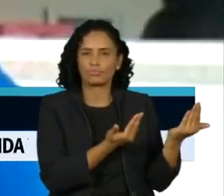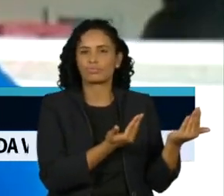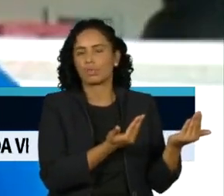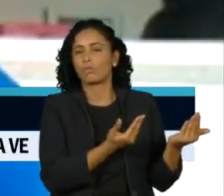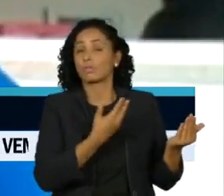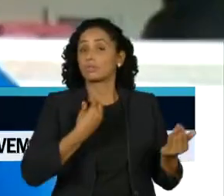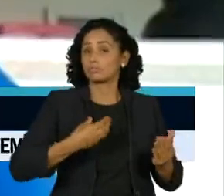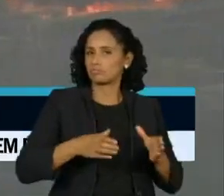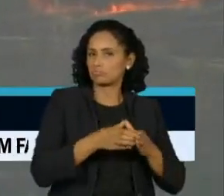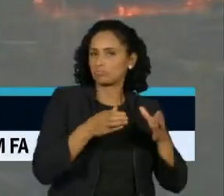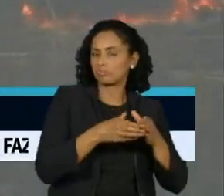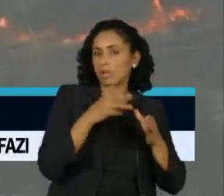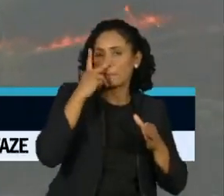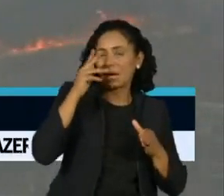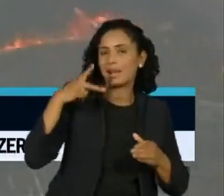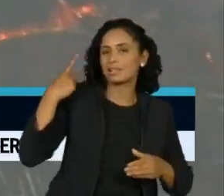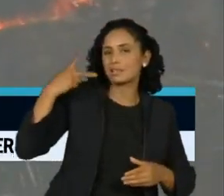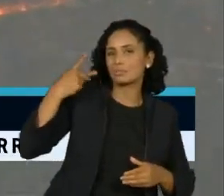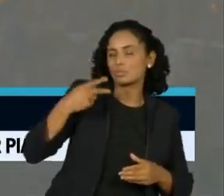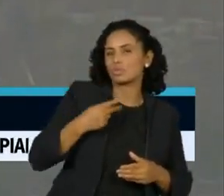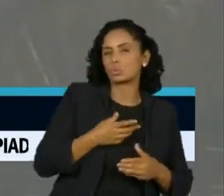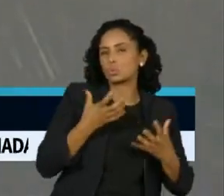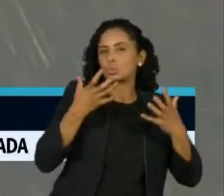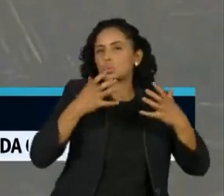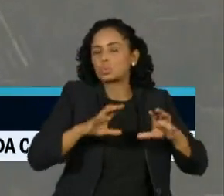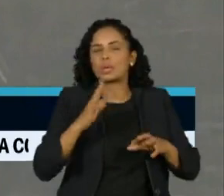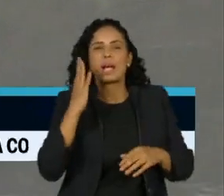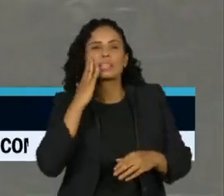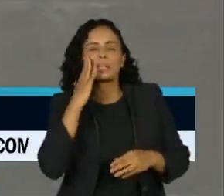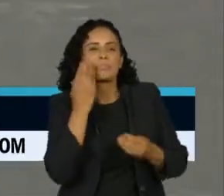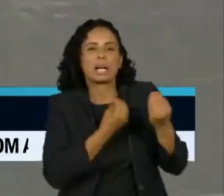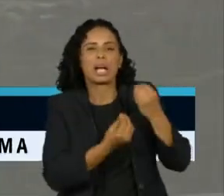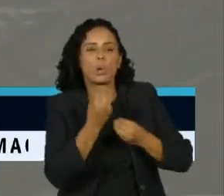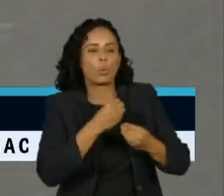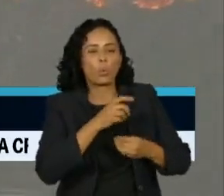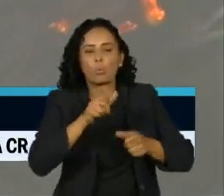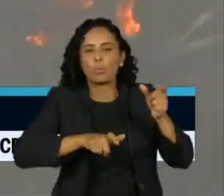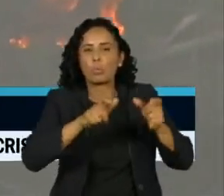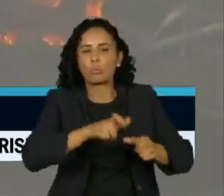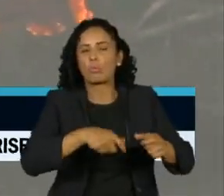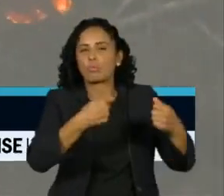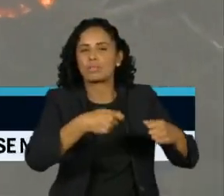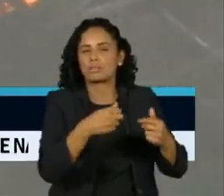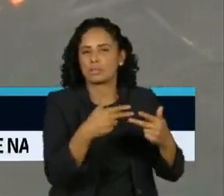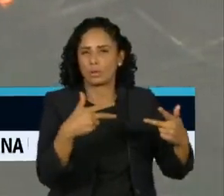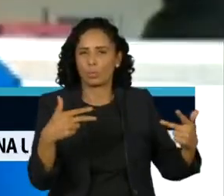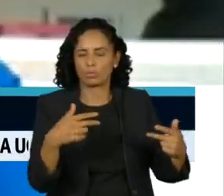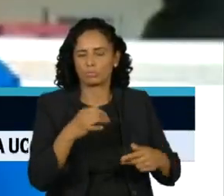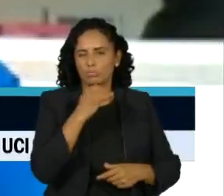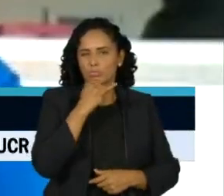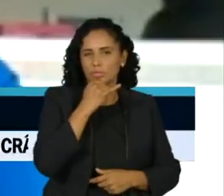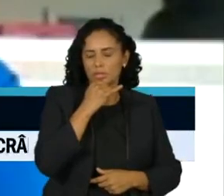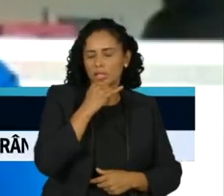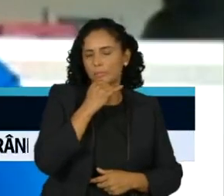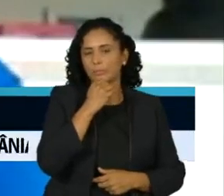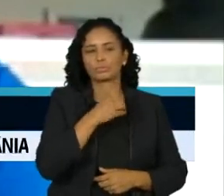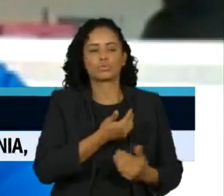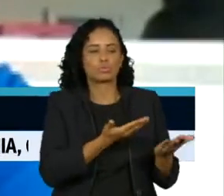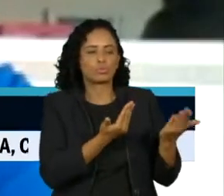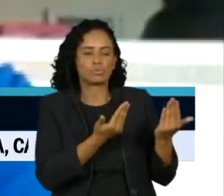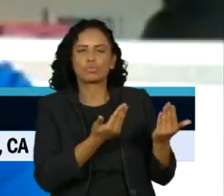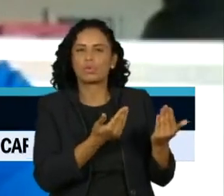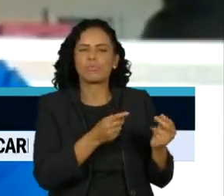extremamente desconectados das necessidades da população. Então, um jovem, por exemplo, que todo ano vê os